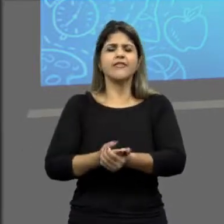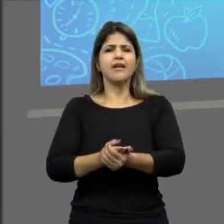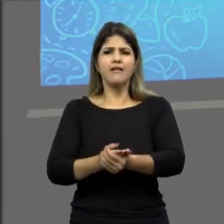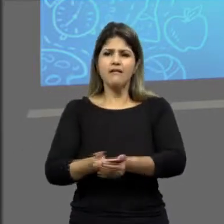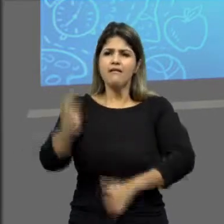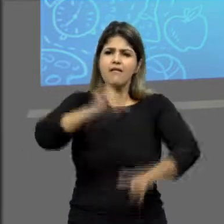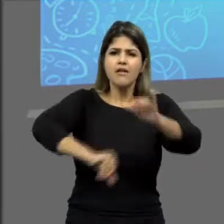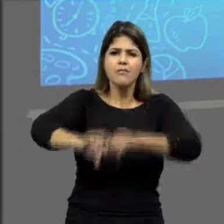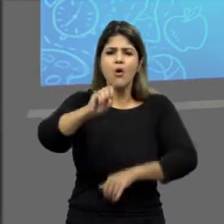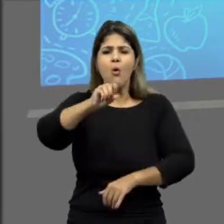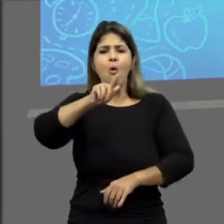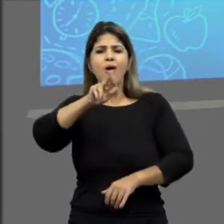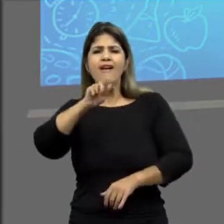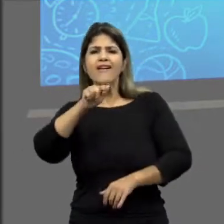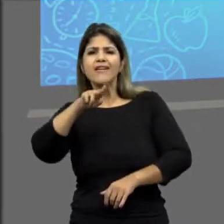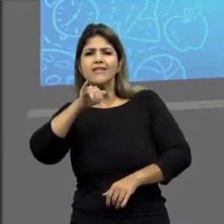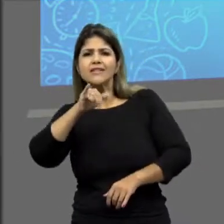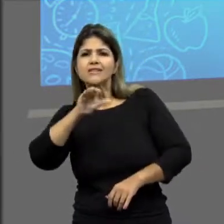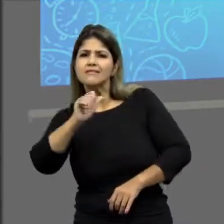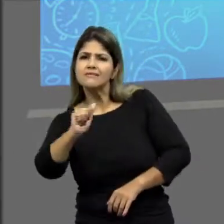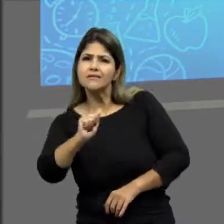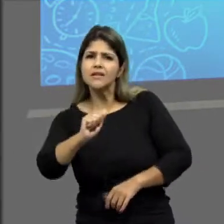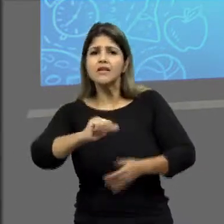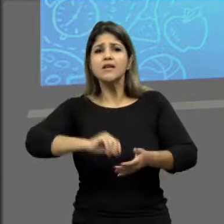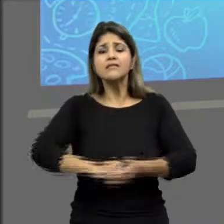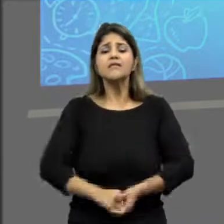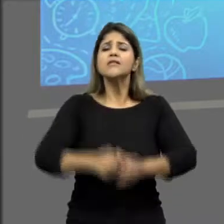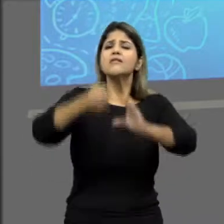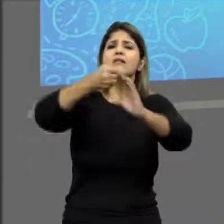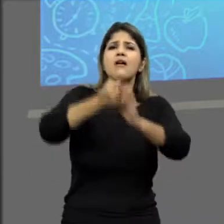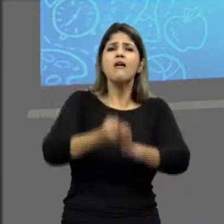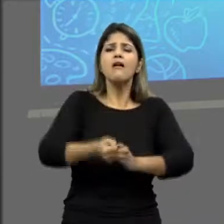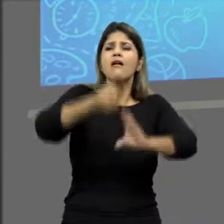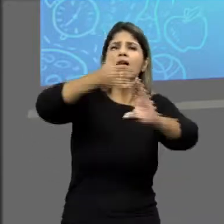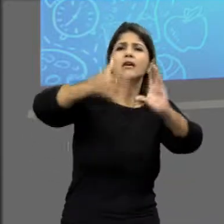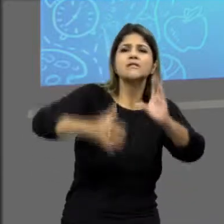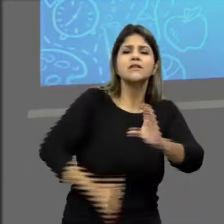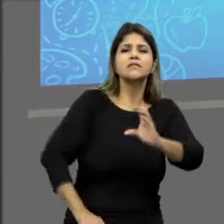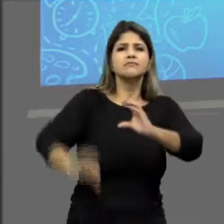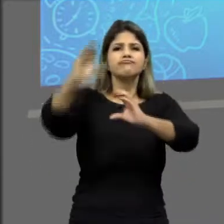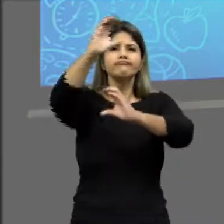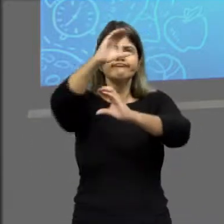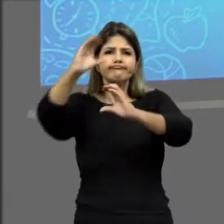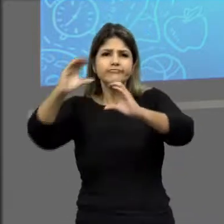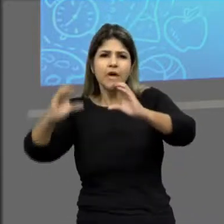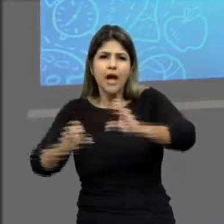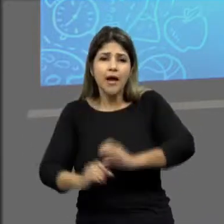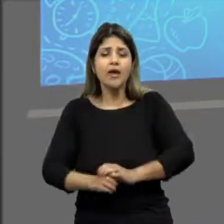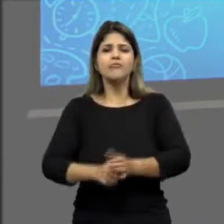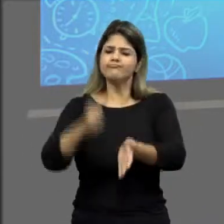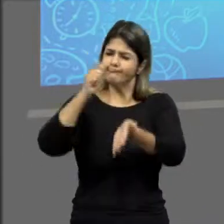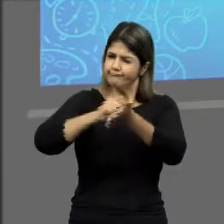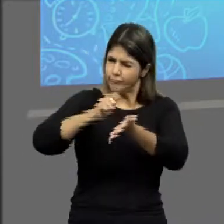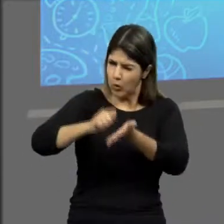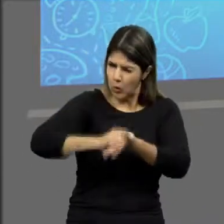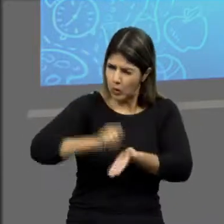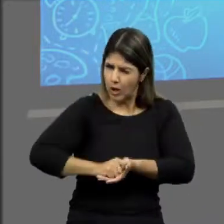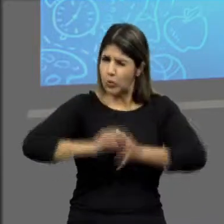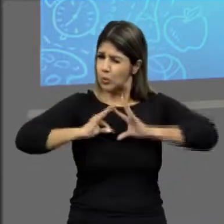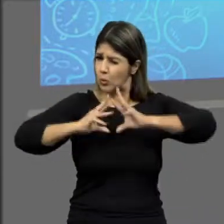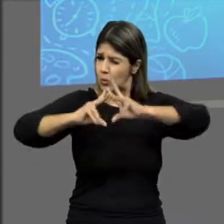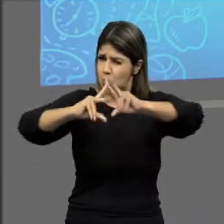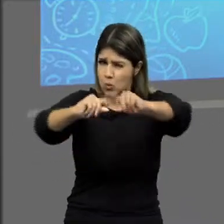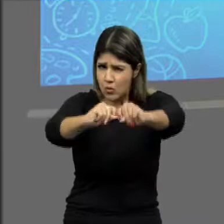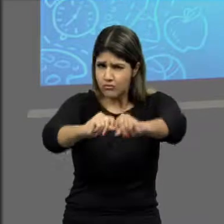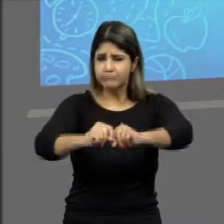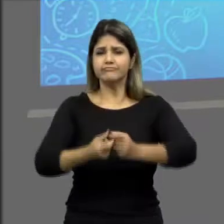Enem, que é a Química Orgânica. Vamos falar mais precisamente sobre a classificação das cadeias carbônicas, tá? Então pega o seu material e já